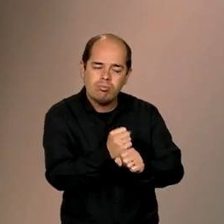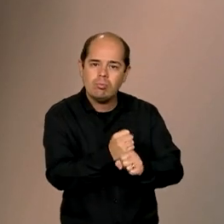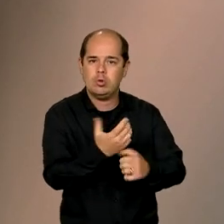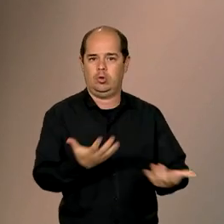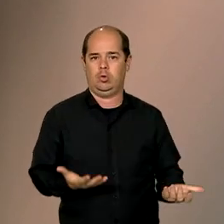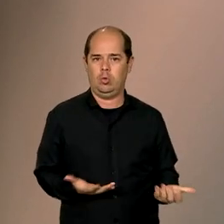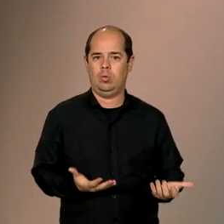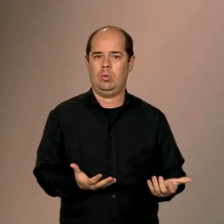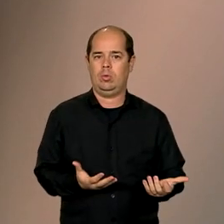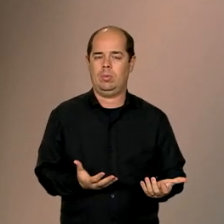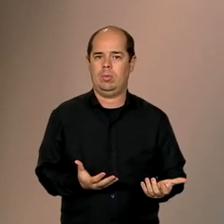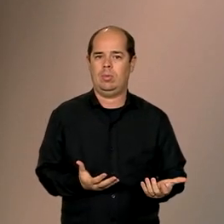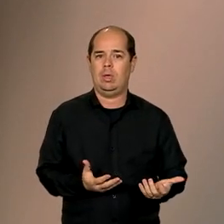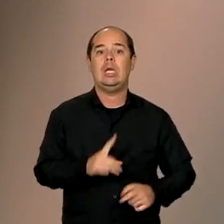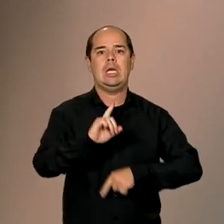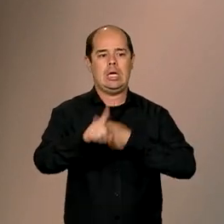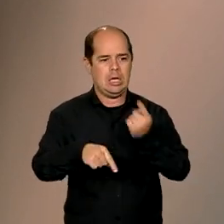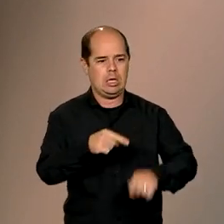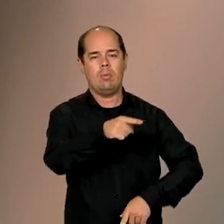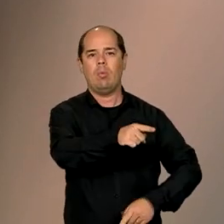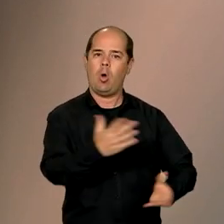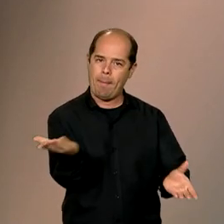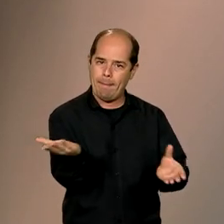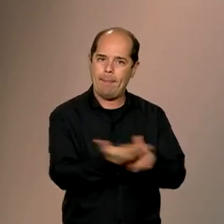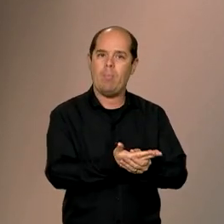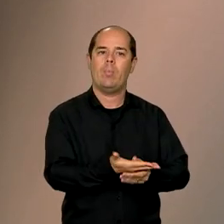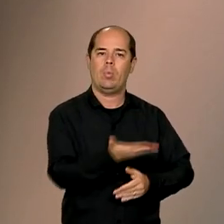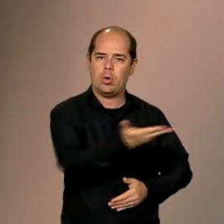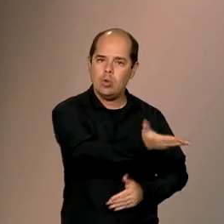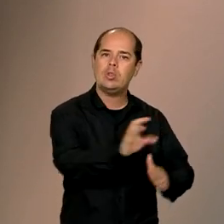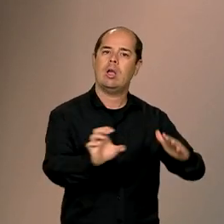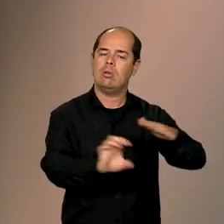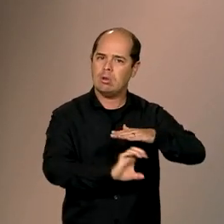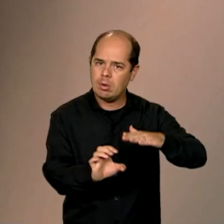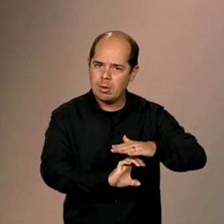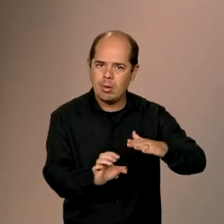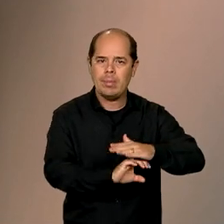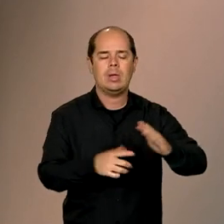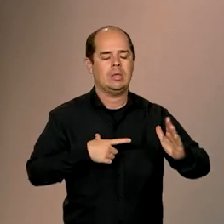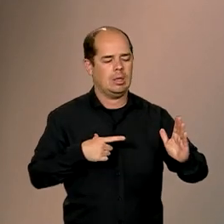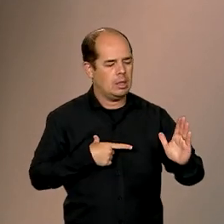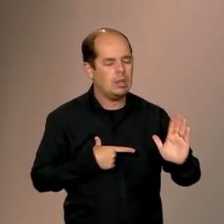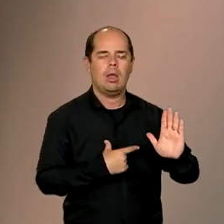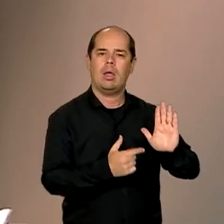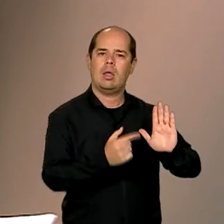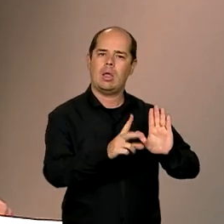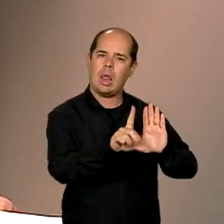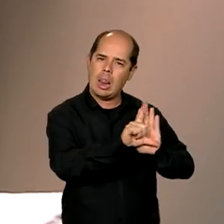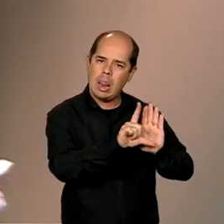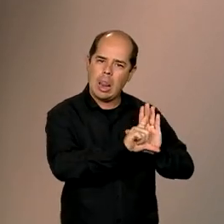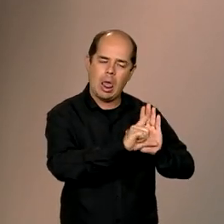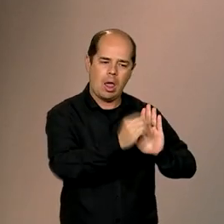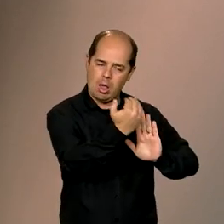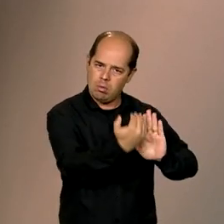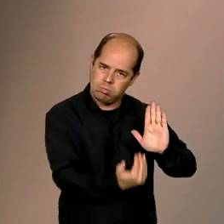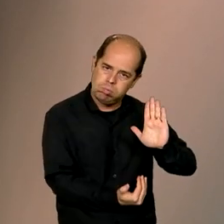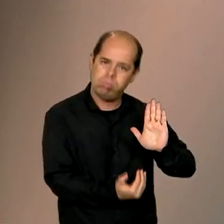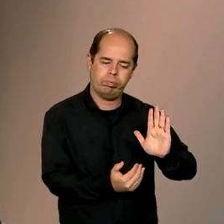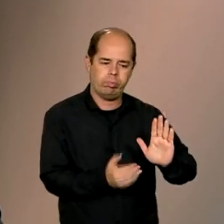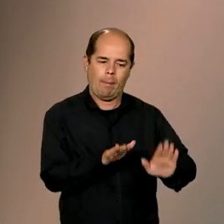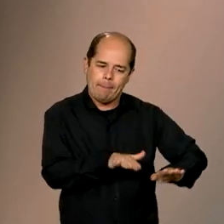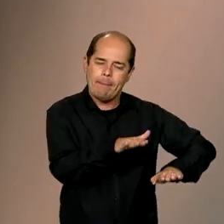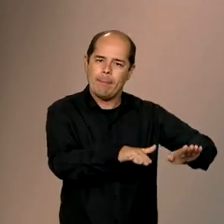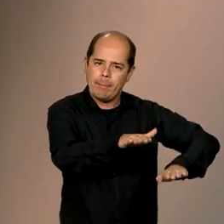essa ilegalidade, as autuações previstas na legislação, enfim, e as crianças é encaminhada